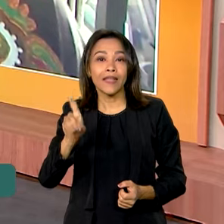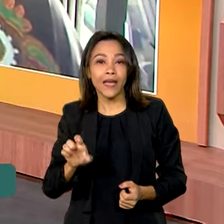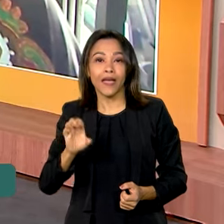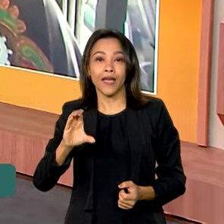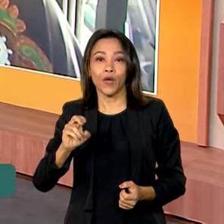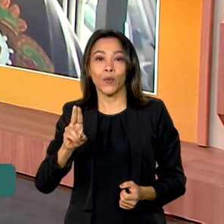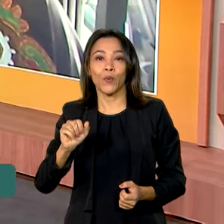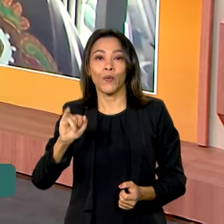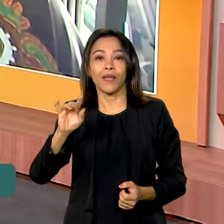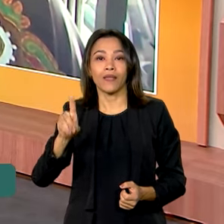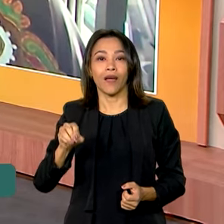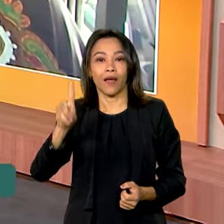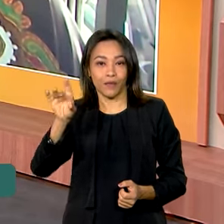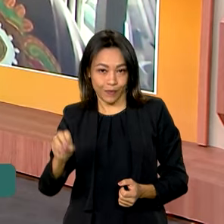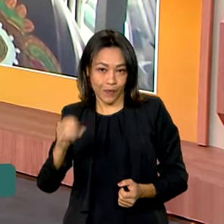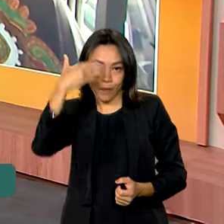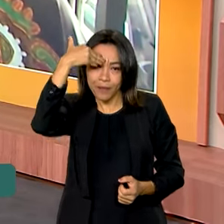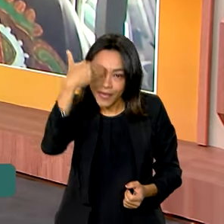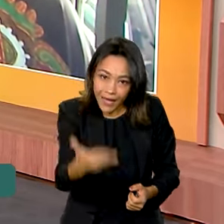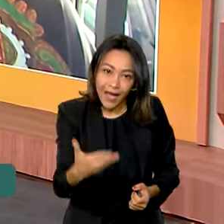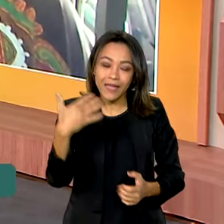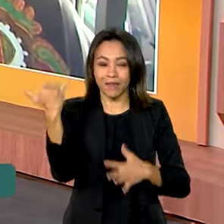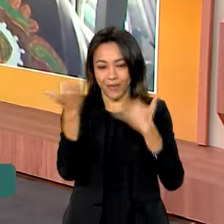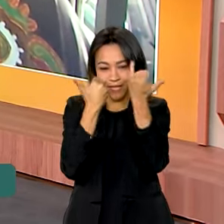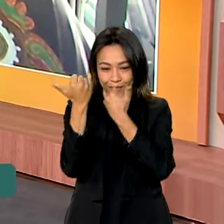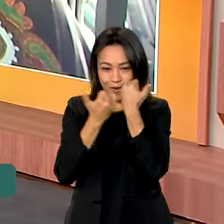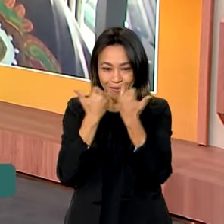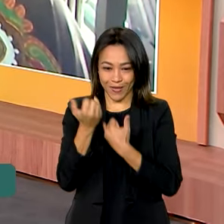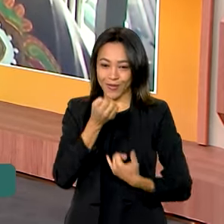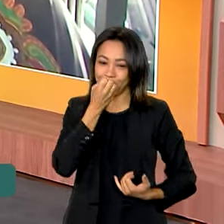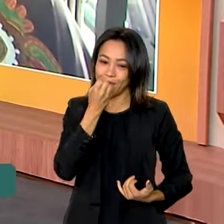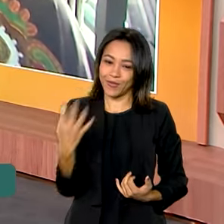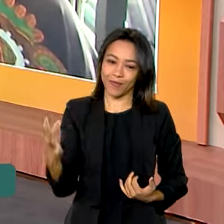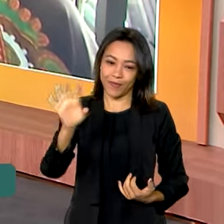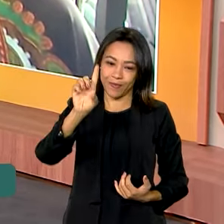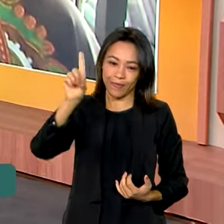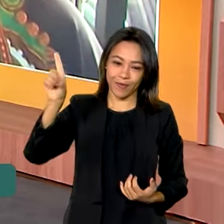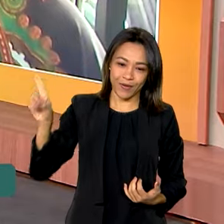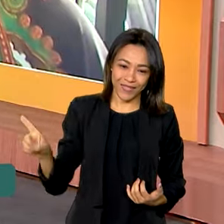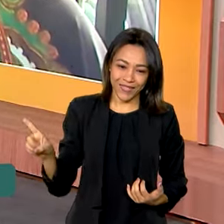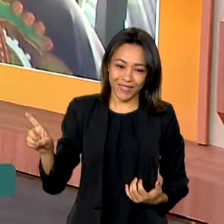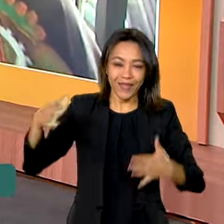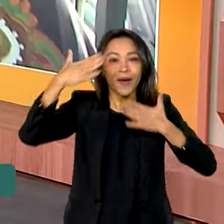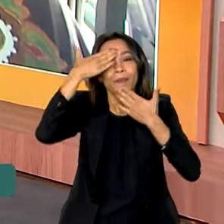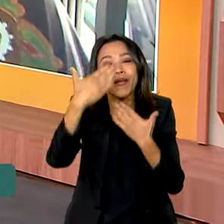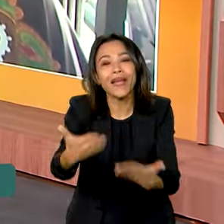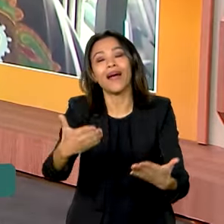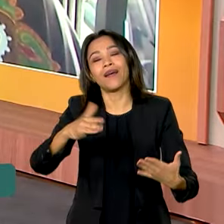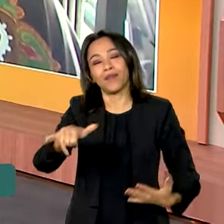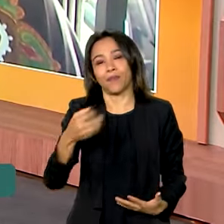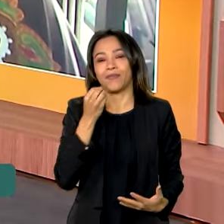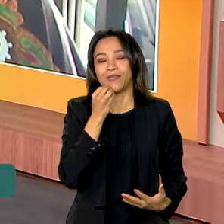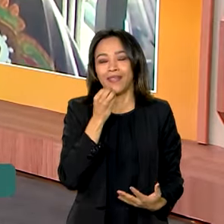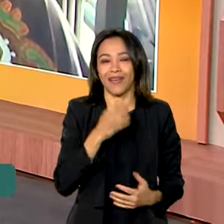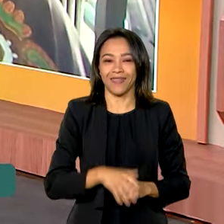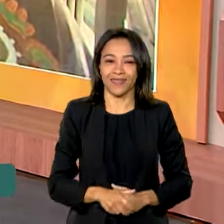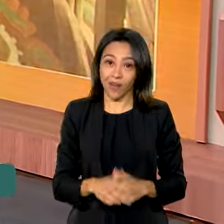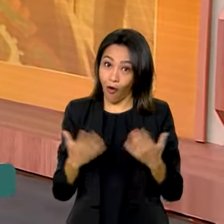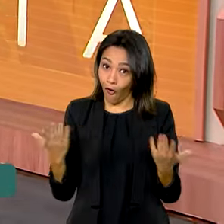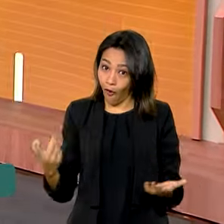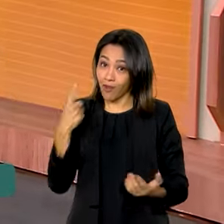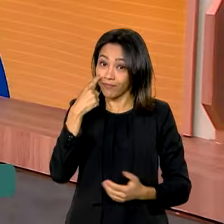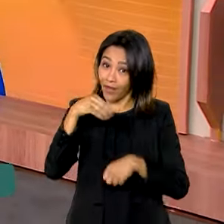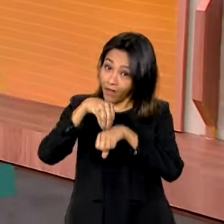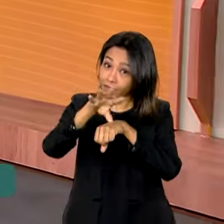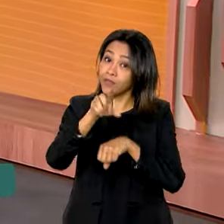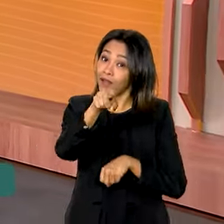É isso aí, muito obrigada! Obrigada pelas informações, bom dia para você! Bom dia para vocês, agradeço a oportunidade! Fica aí o aviso,